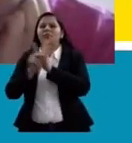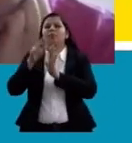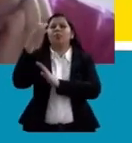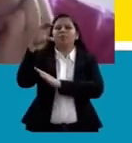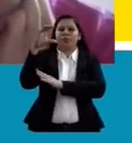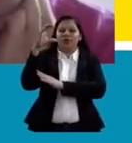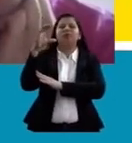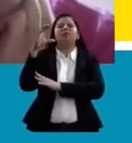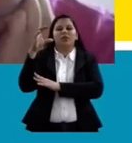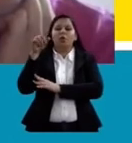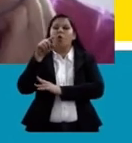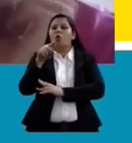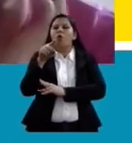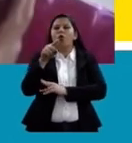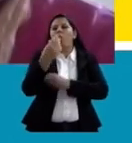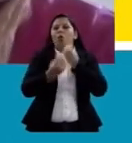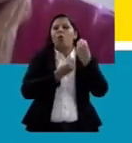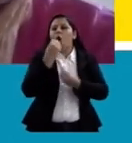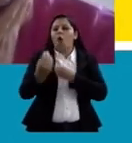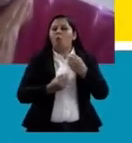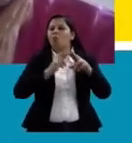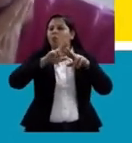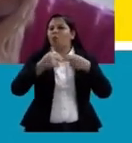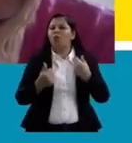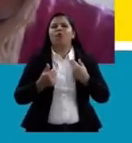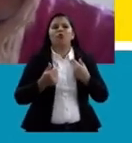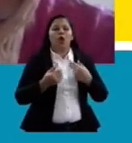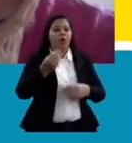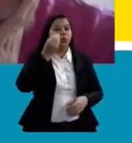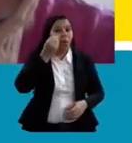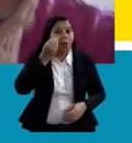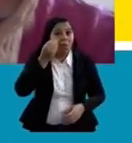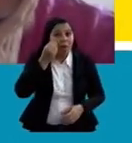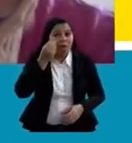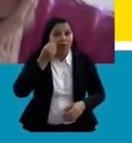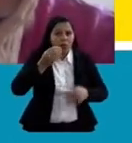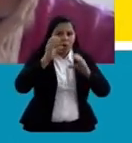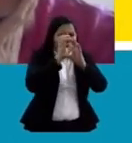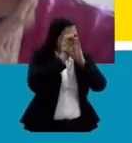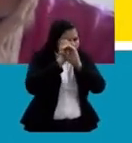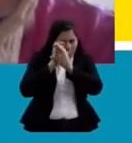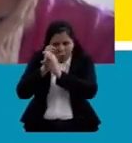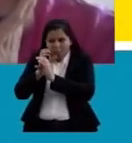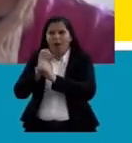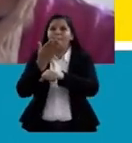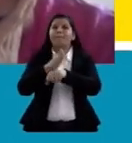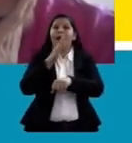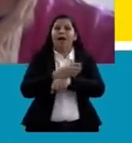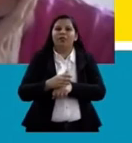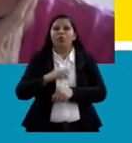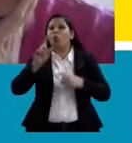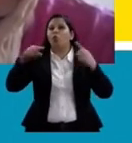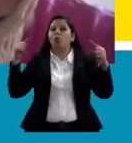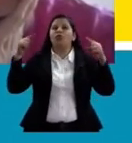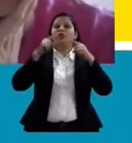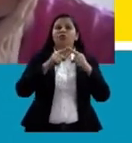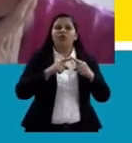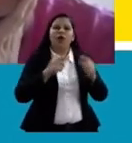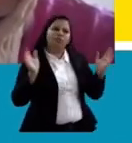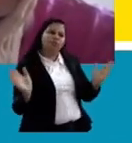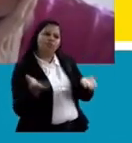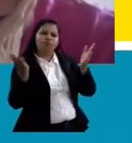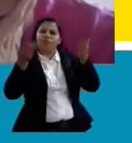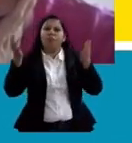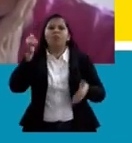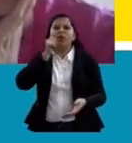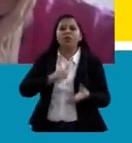experimentos práticos. O objetivo principal, gente, é inspirar meninas e meninos a conhecerem, valorizarem e